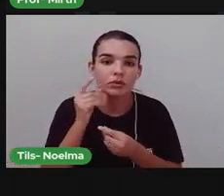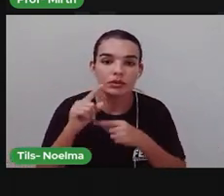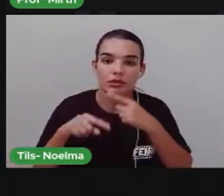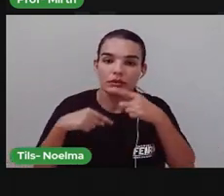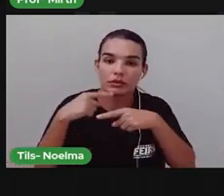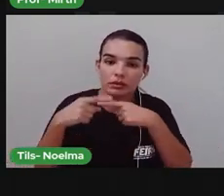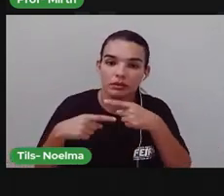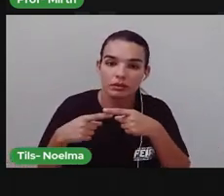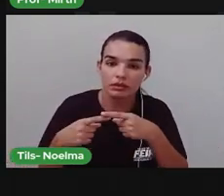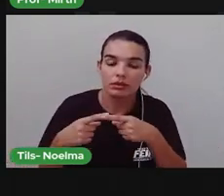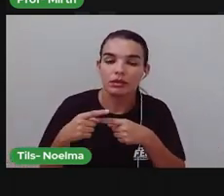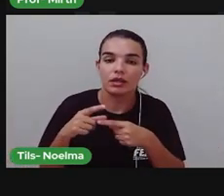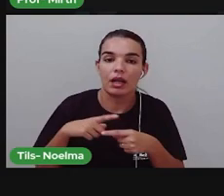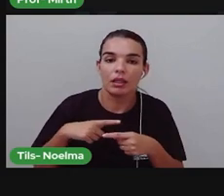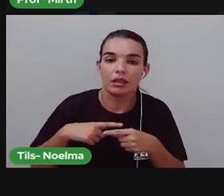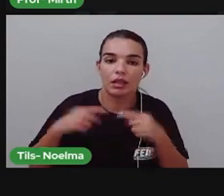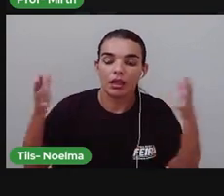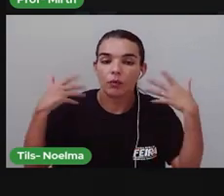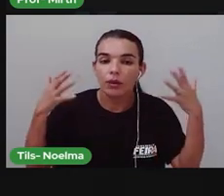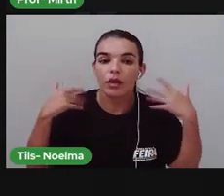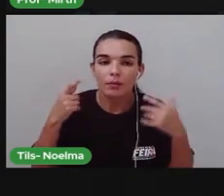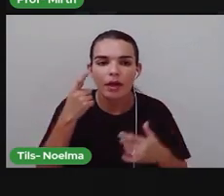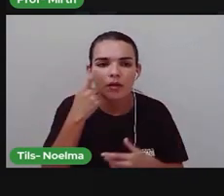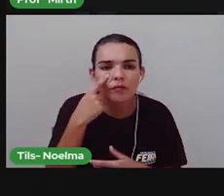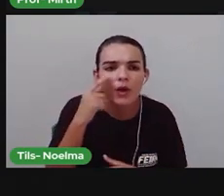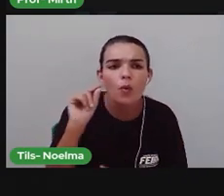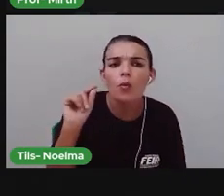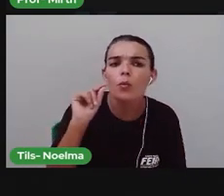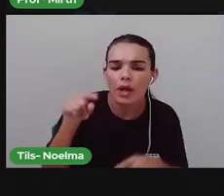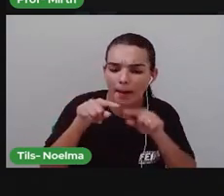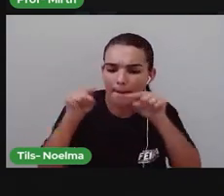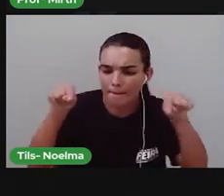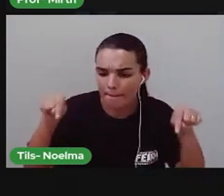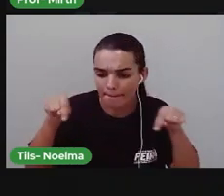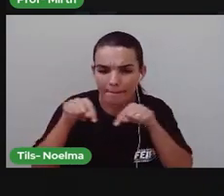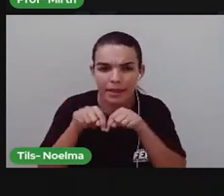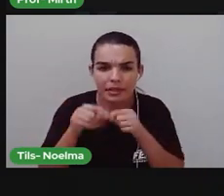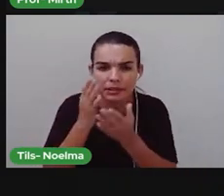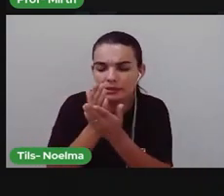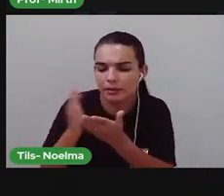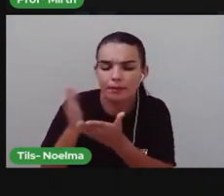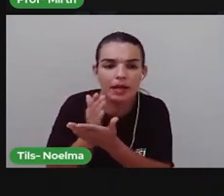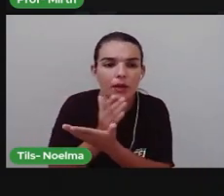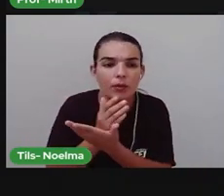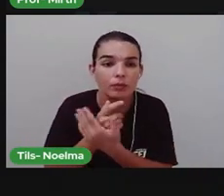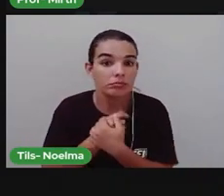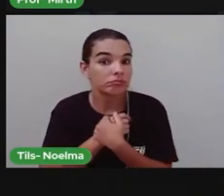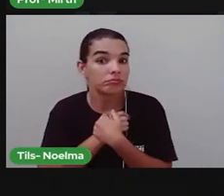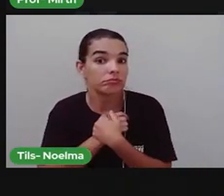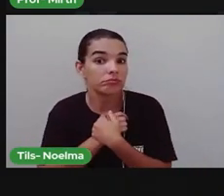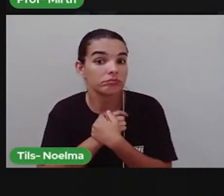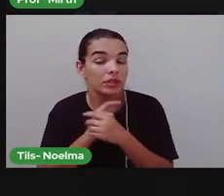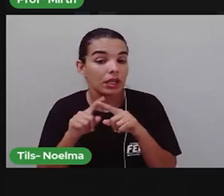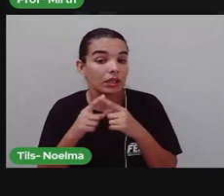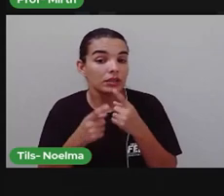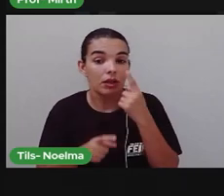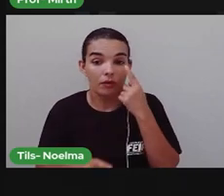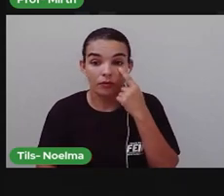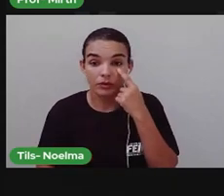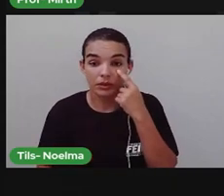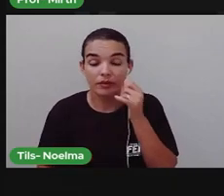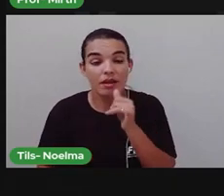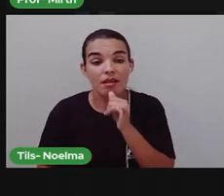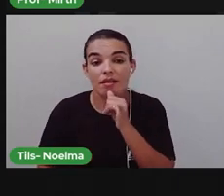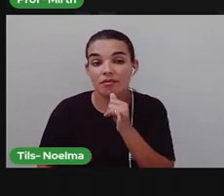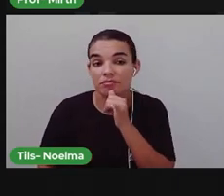Climáticos Doutor Alamo O que a gente consegue Ver aqui Nessas pedras Que o senhor separou Olha Aqui tem aí Exemplo De